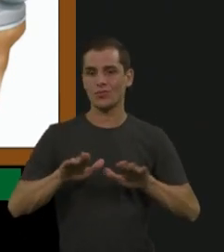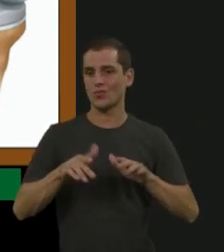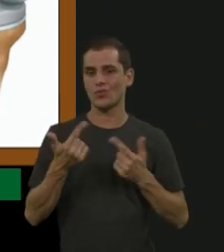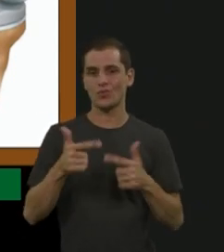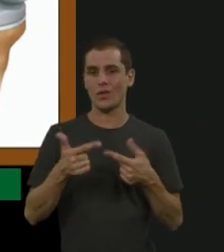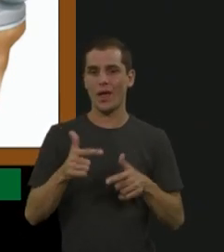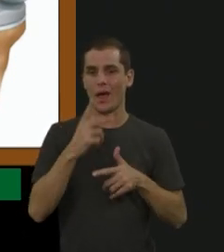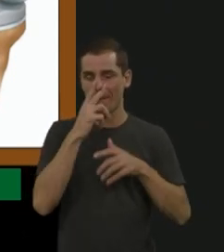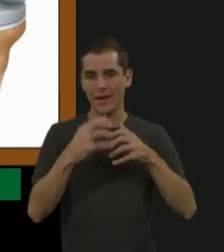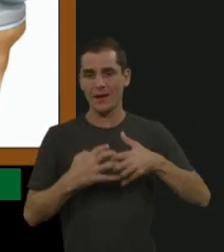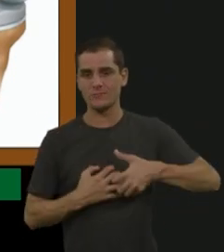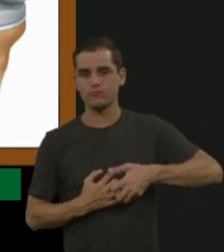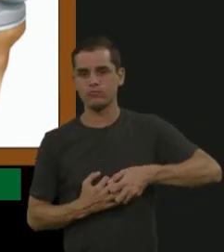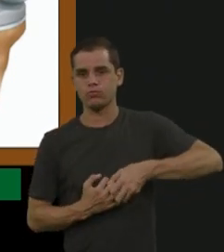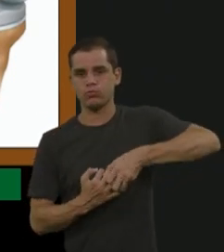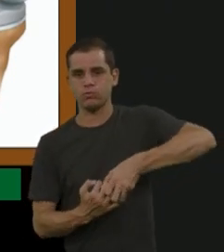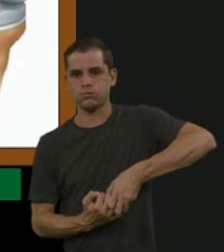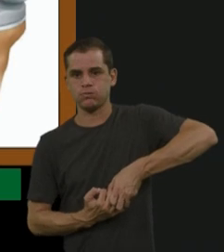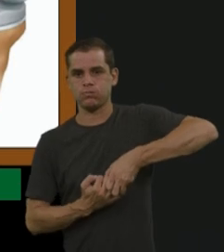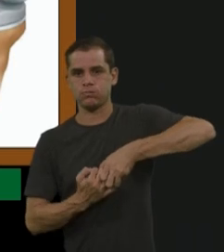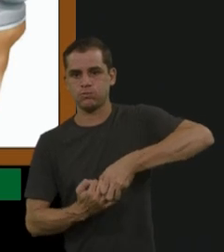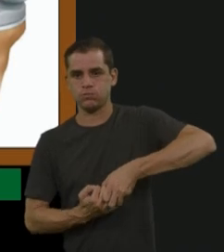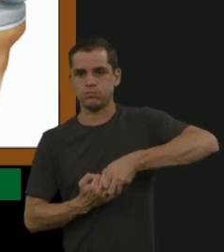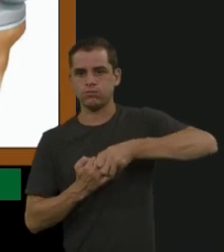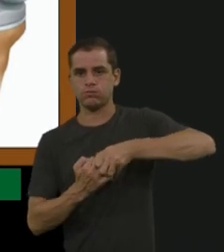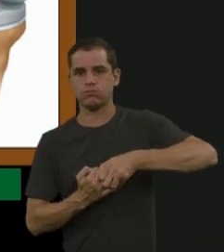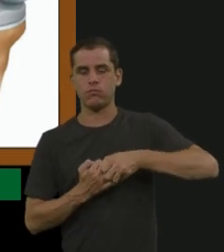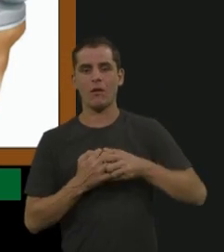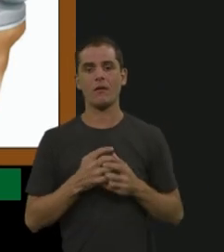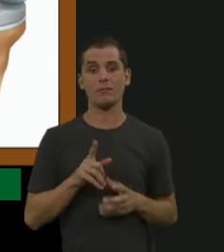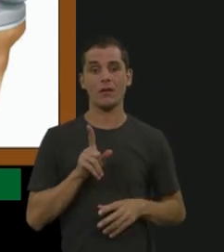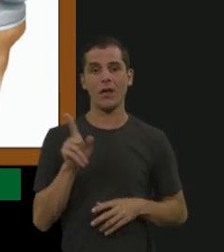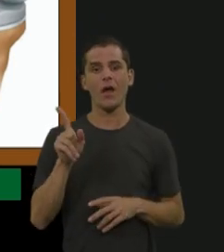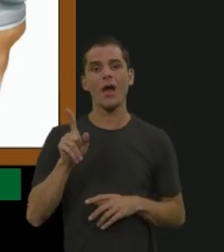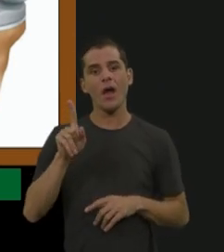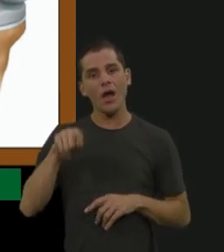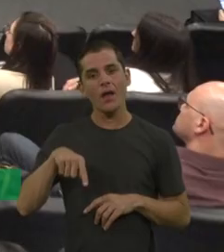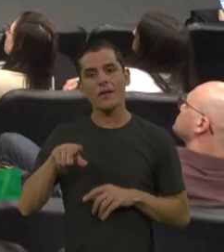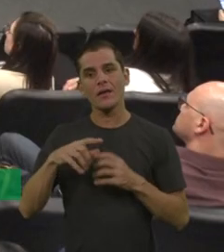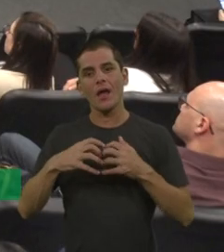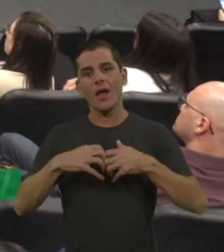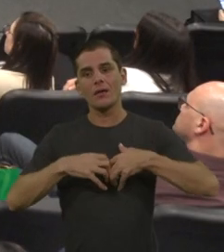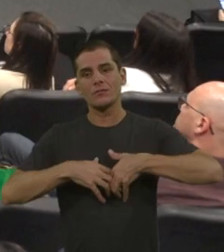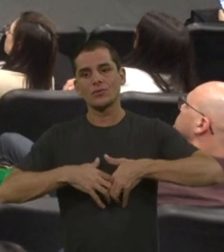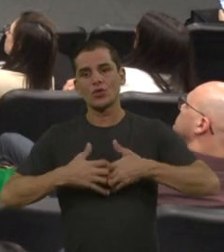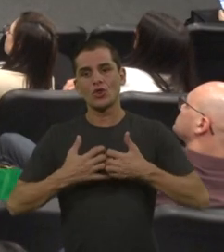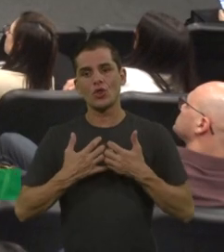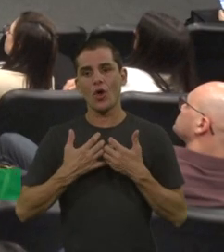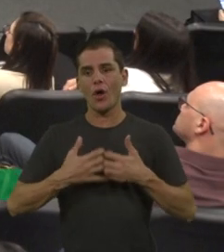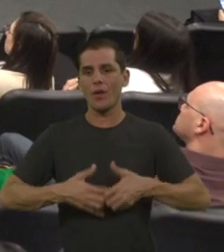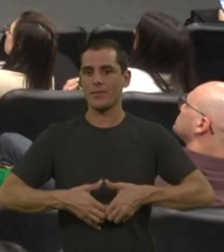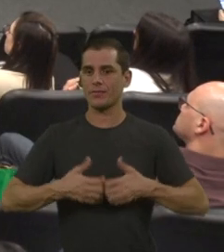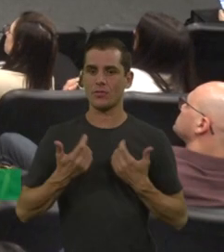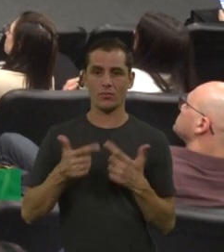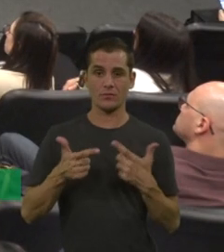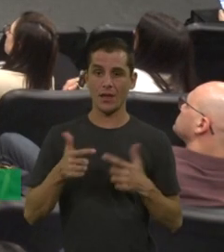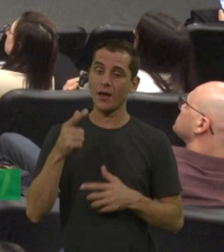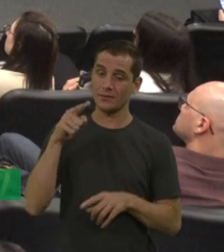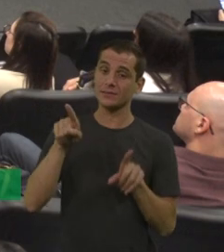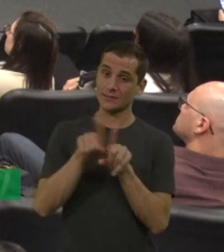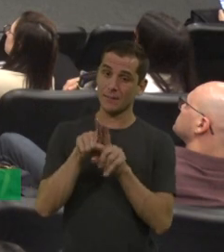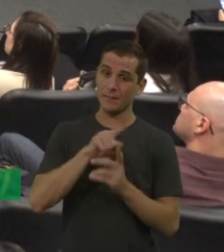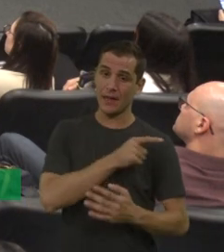que a gente vê, para tentar compensar. Porque, realmente, esse movimento de dobradiça não tem. E, assim, ocorre no cotovelo